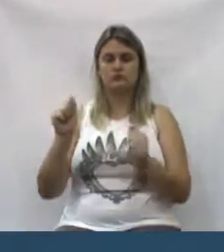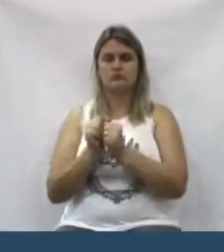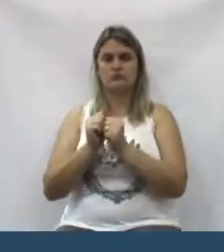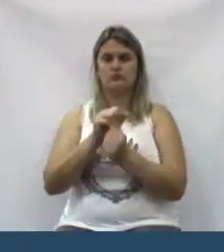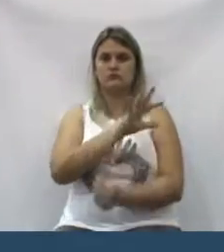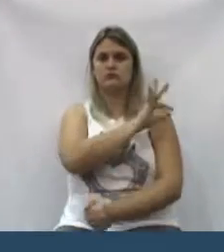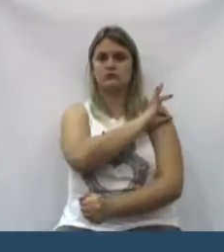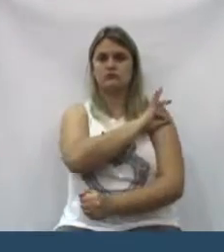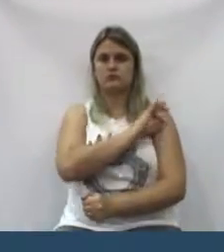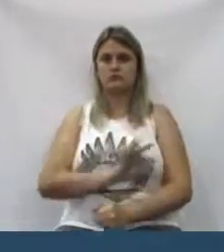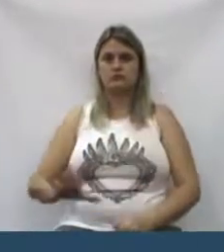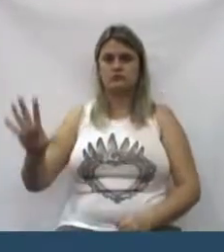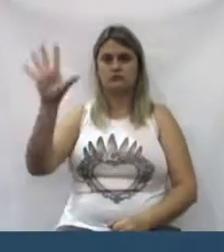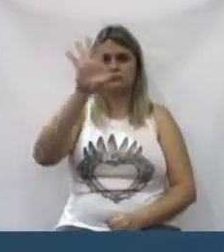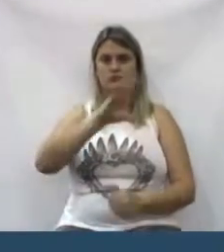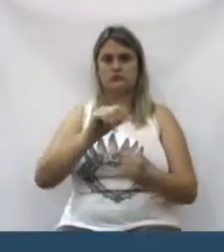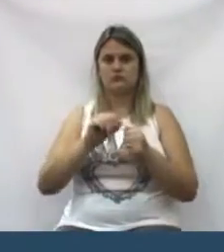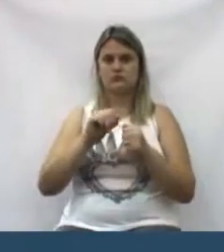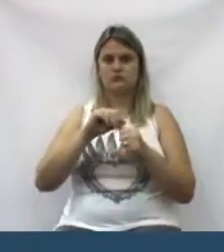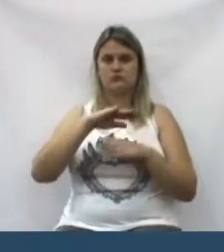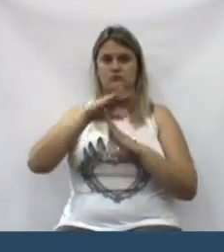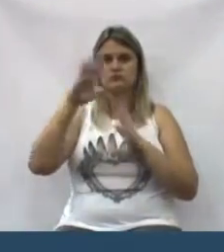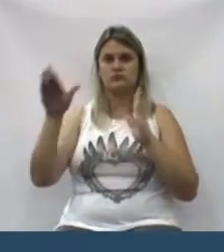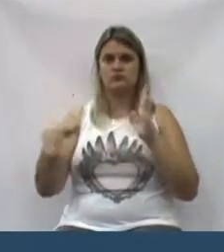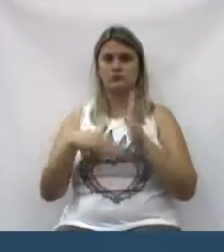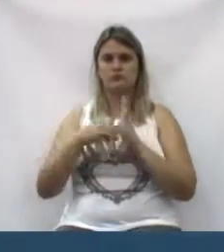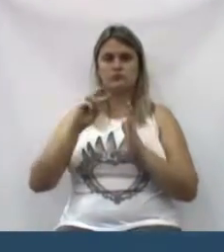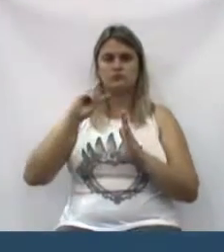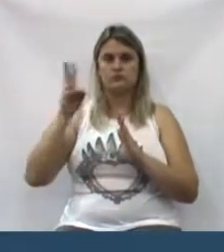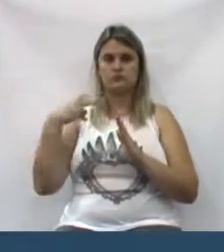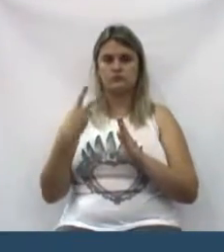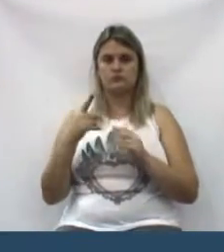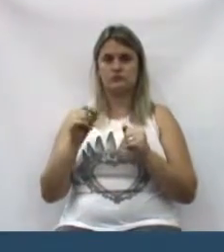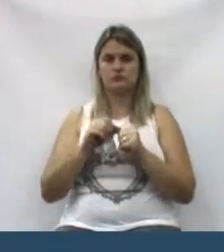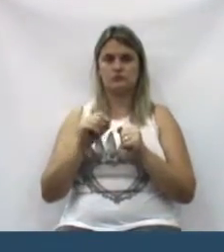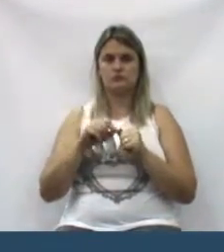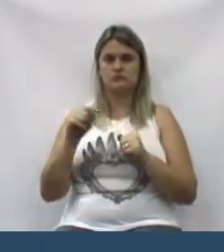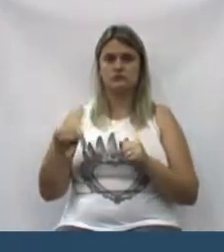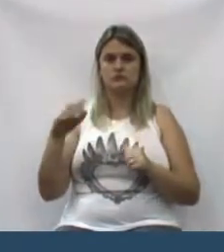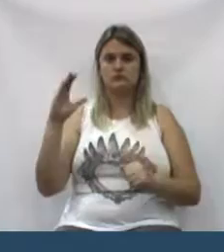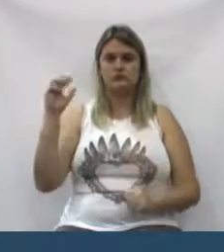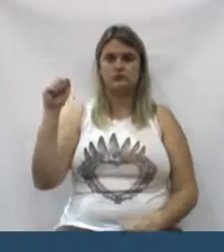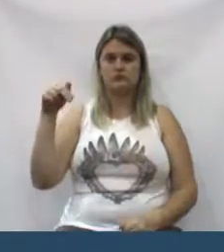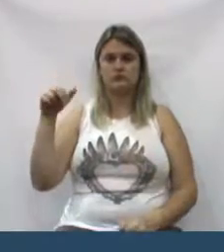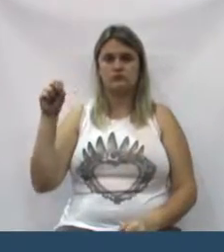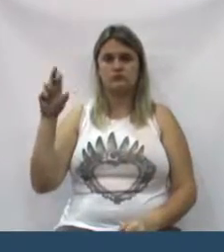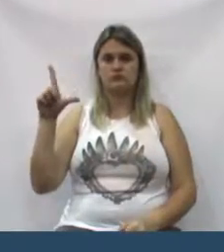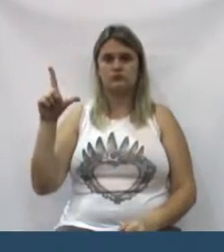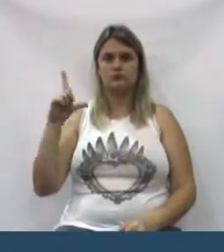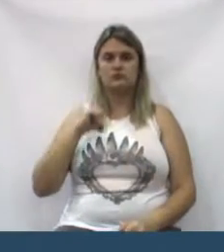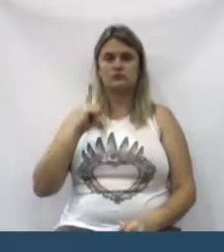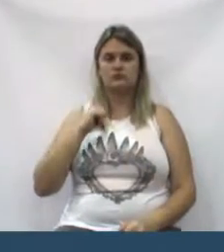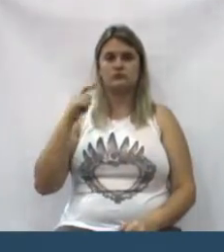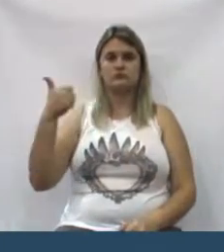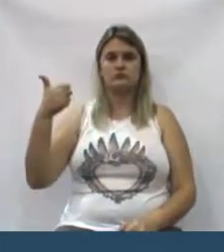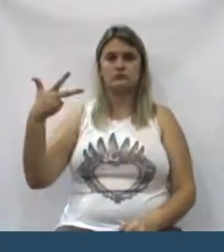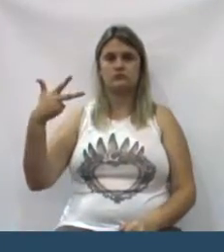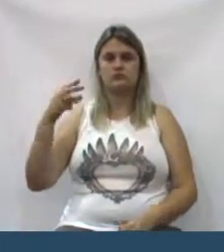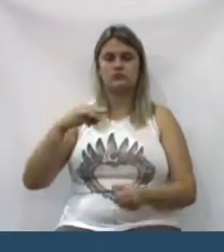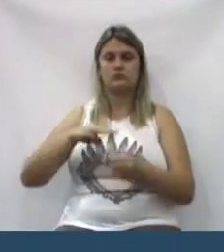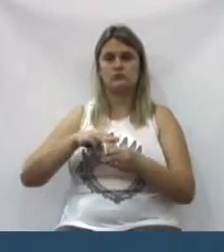região, fizeram. Todos os vereadores daqui da Cansu, que são 13 municípios,